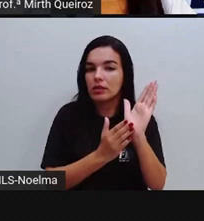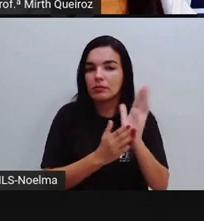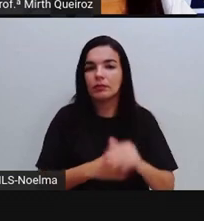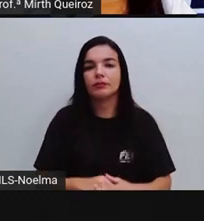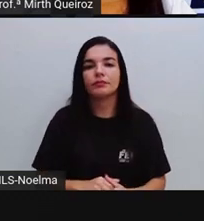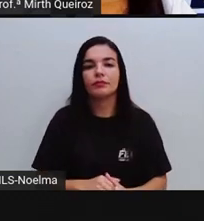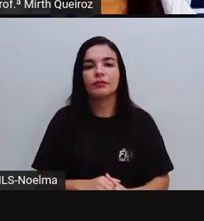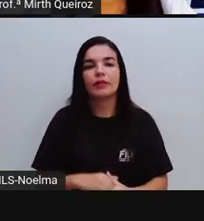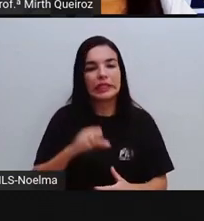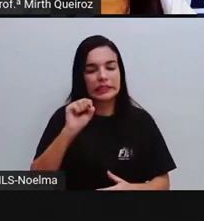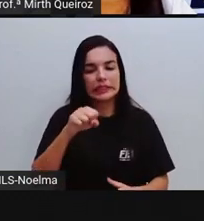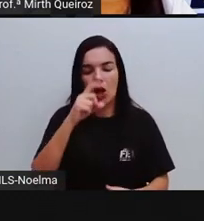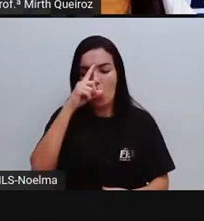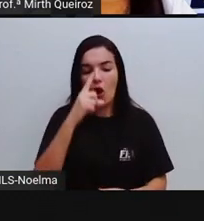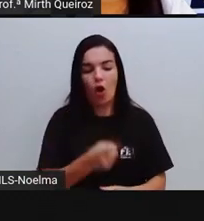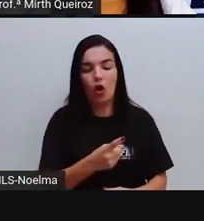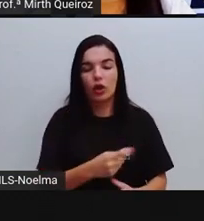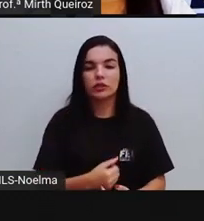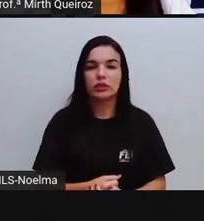Indica uma ordem. Está.